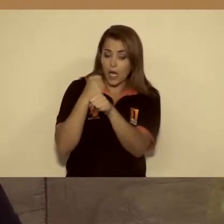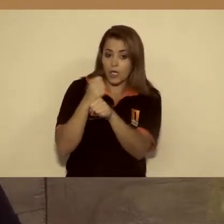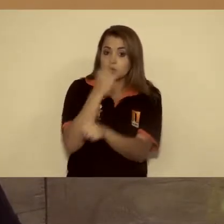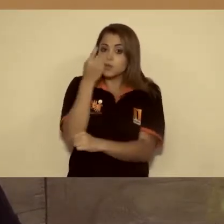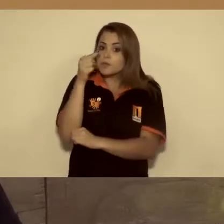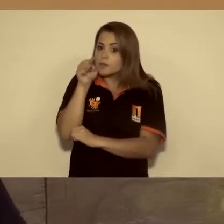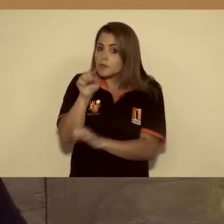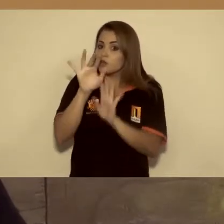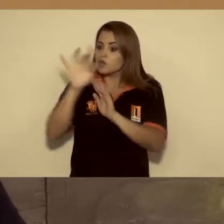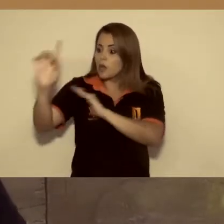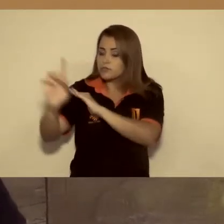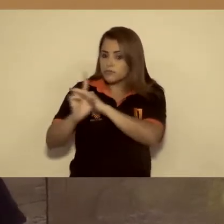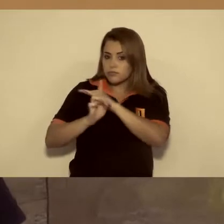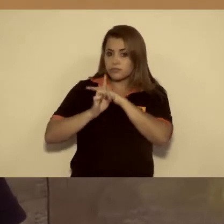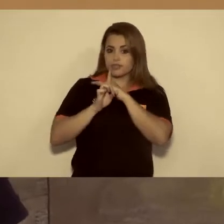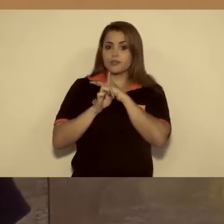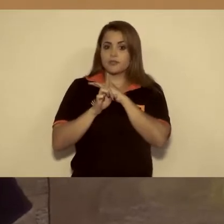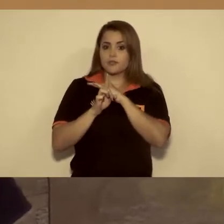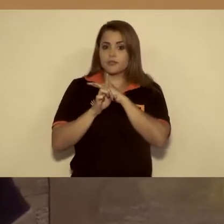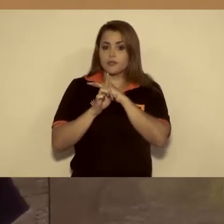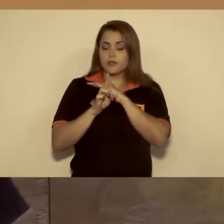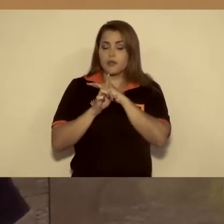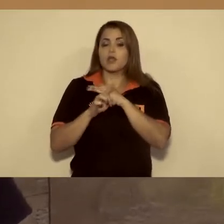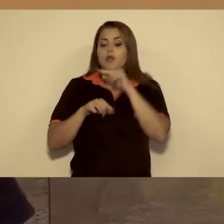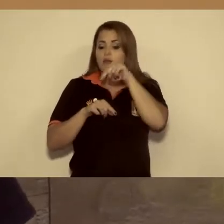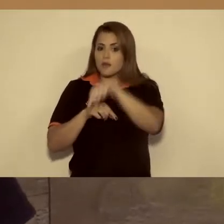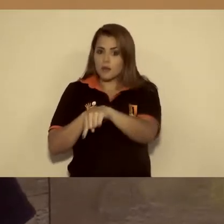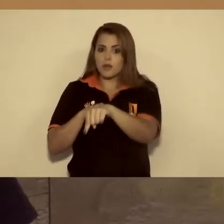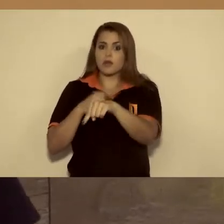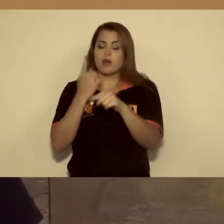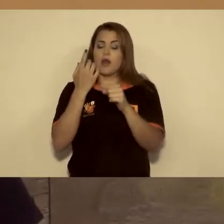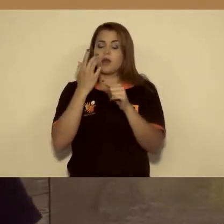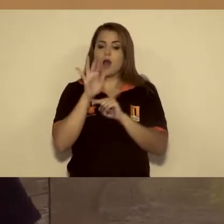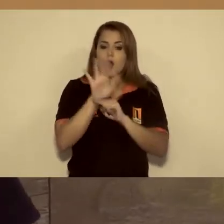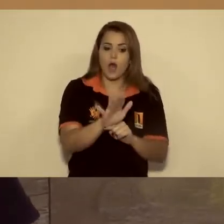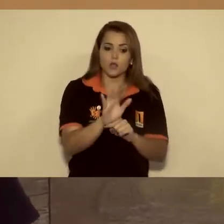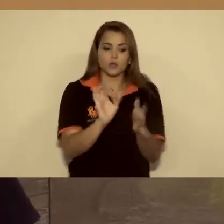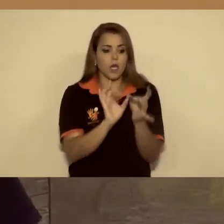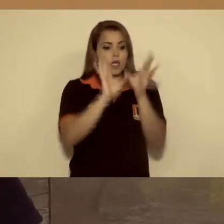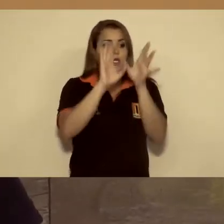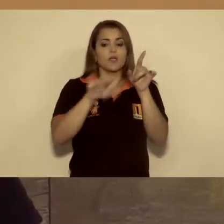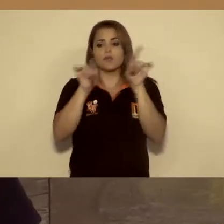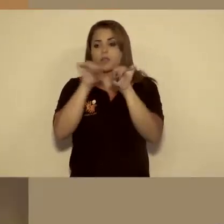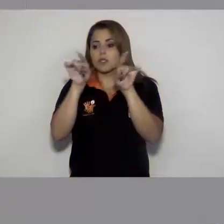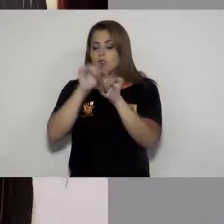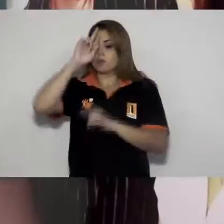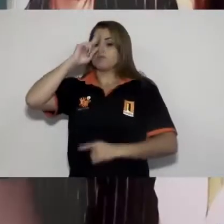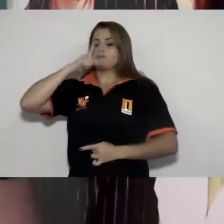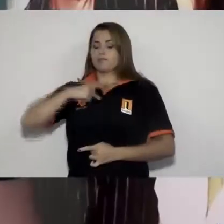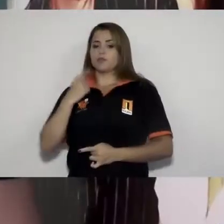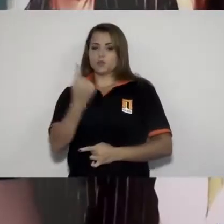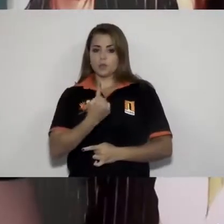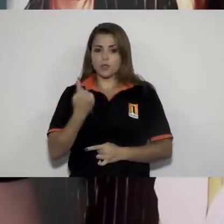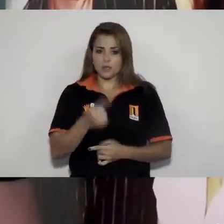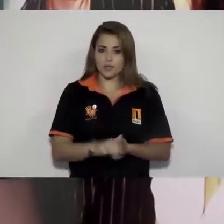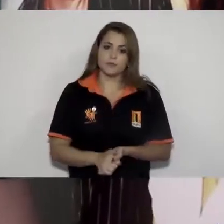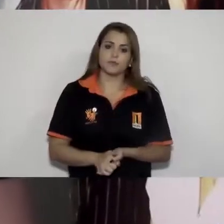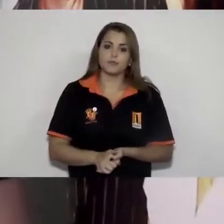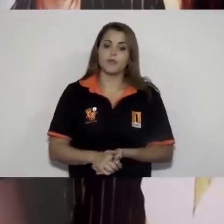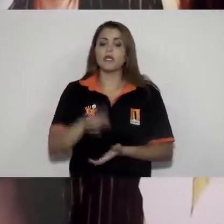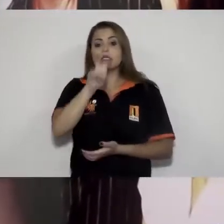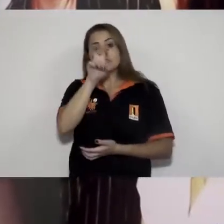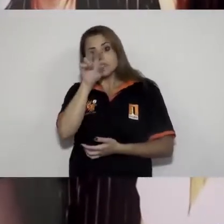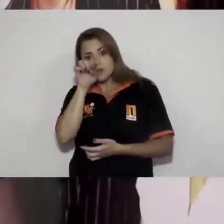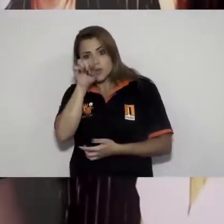mil atendimentos, promovendo assim a autonomia e o desenvolvimento de nossos públicos atendidos. Mais de 5.600